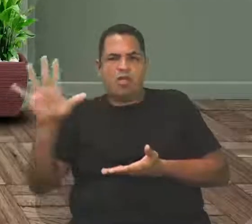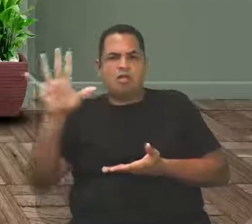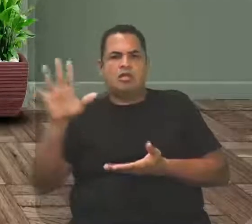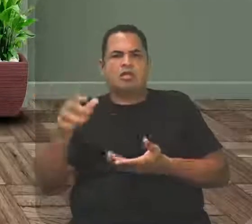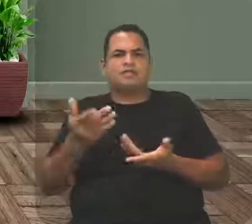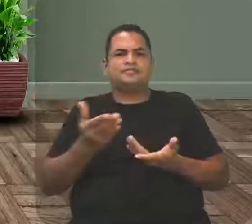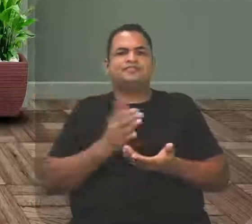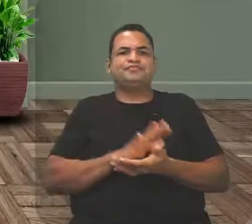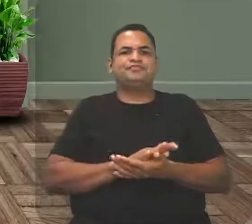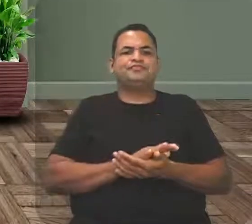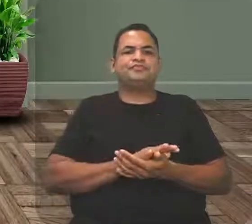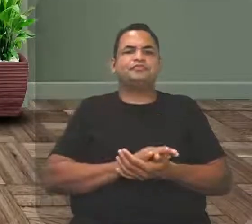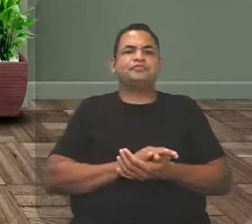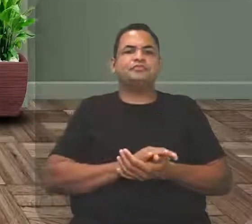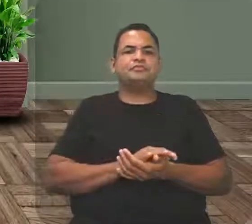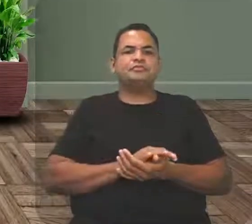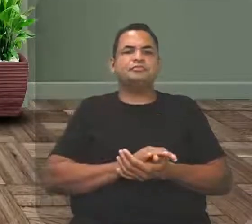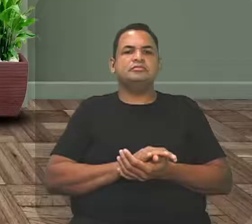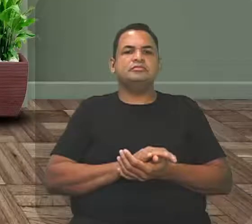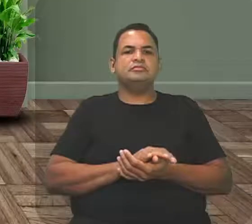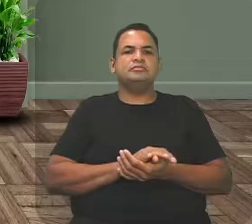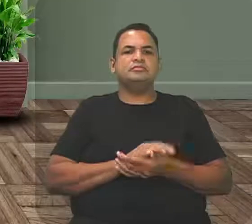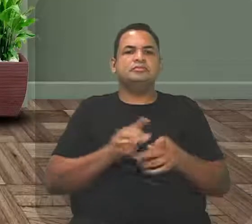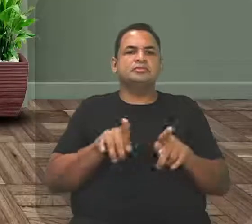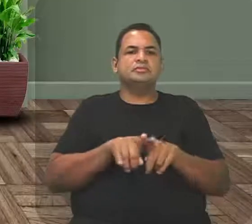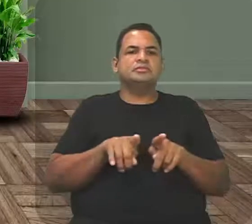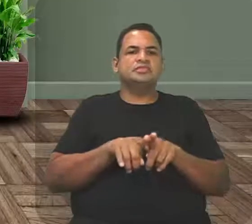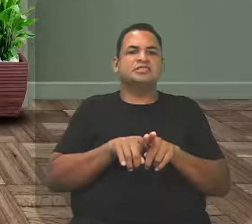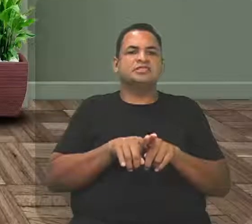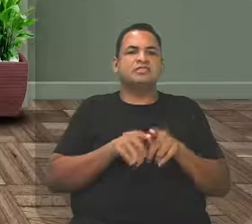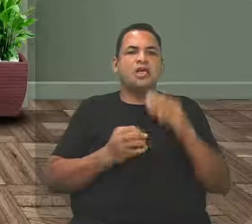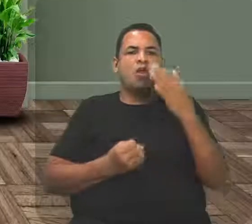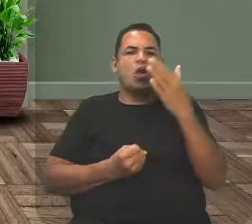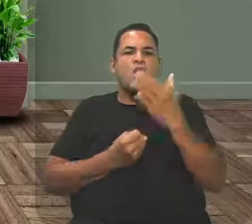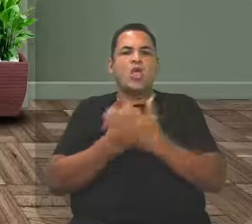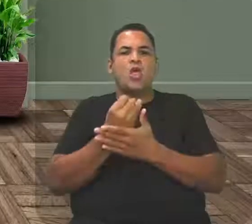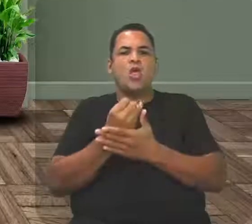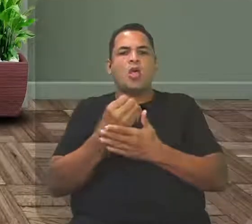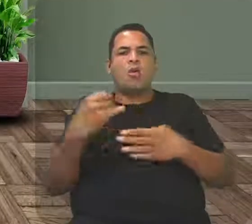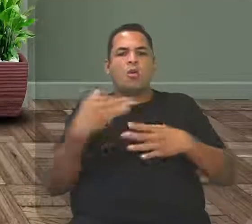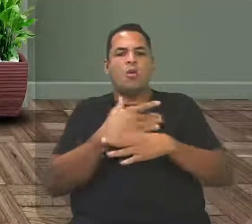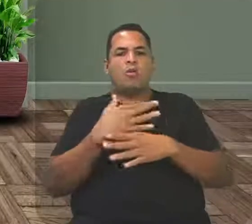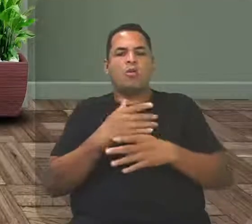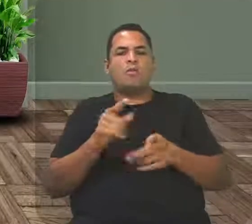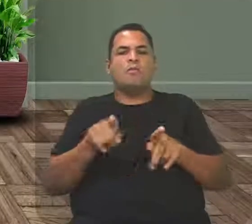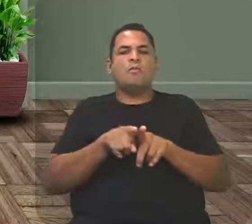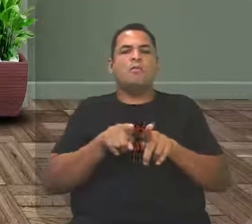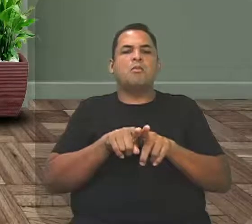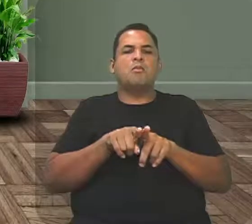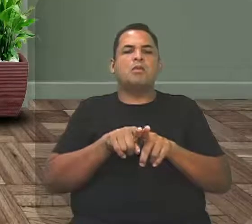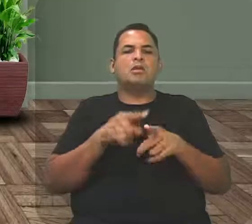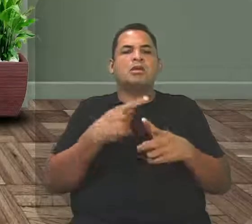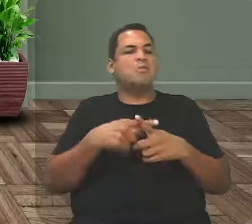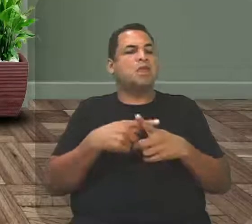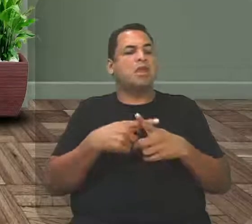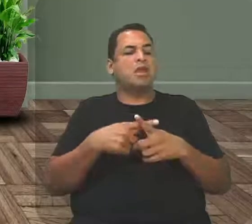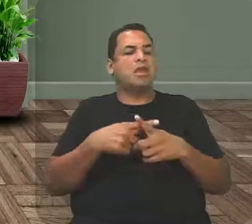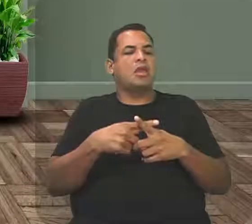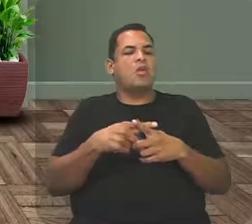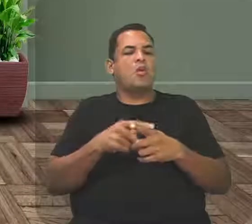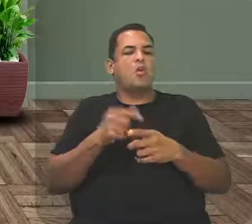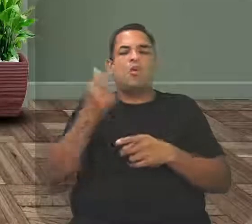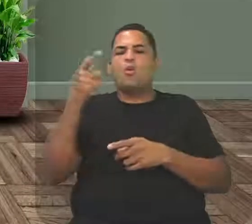Acabado, praticamente. E também teve o renascimento urbano, por causa de outros núcleos que começaram a existir